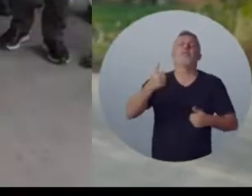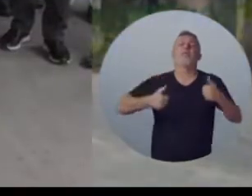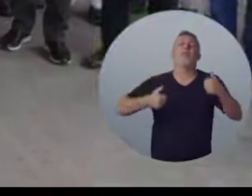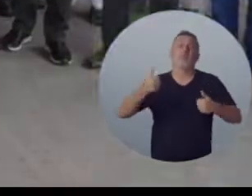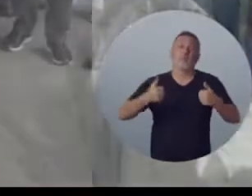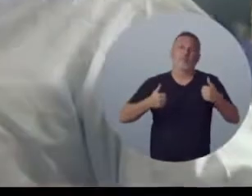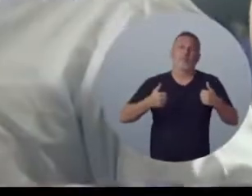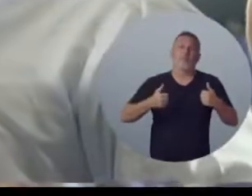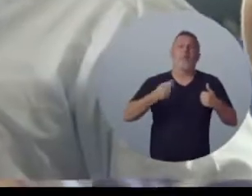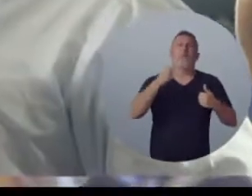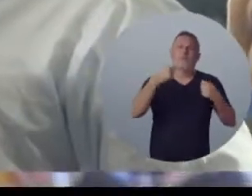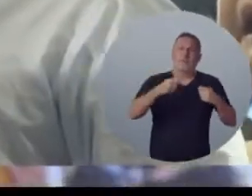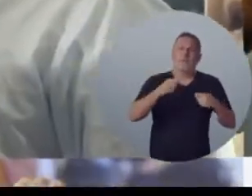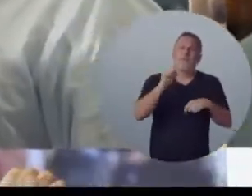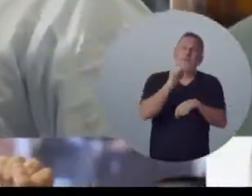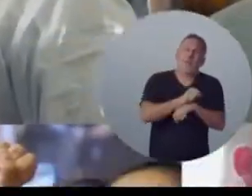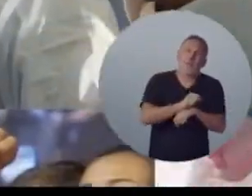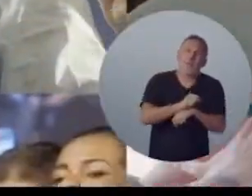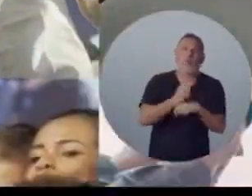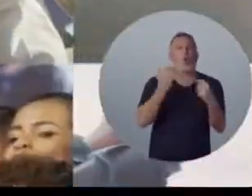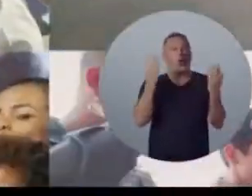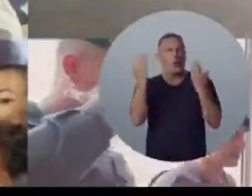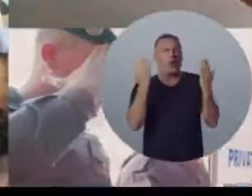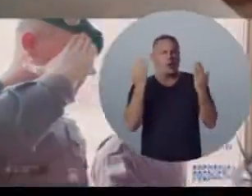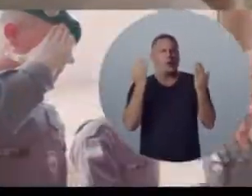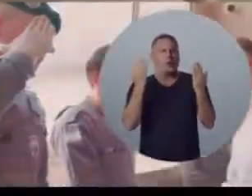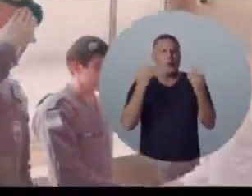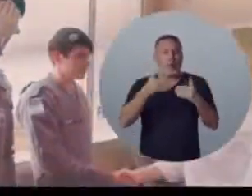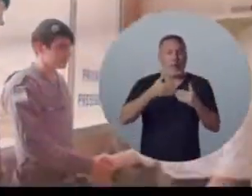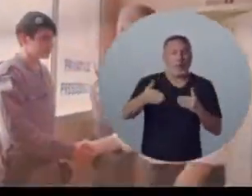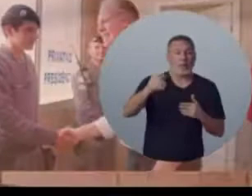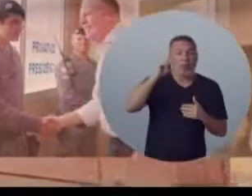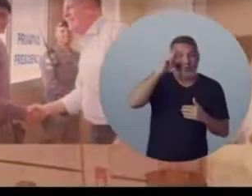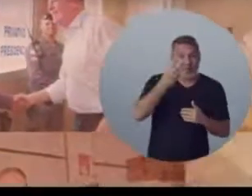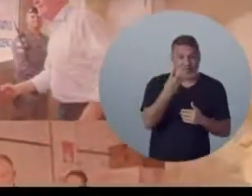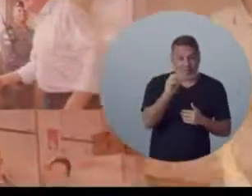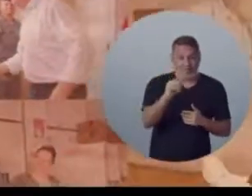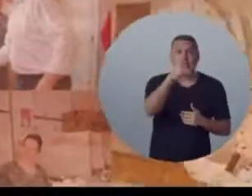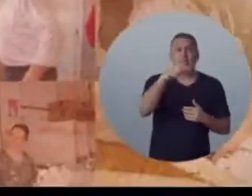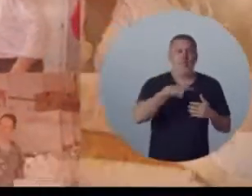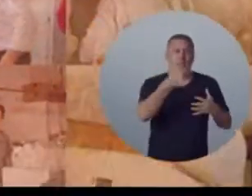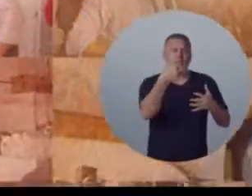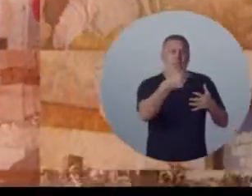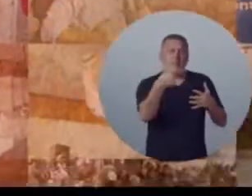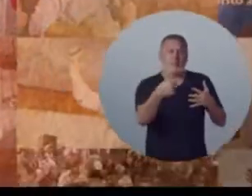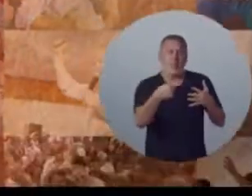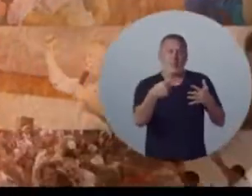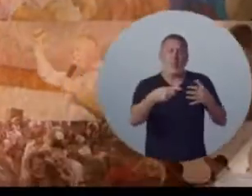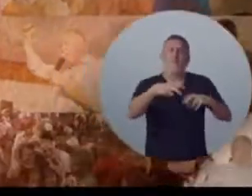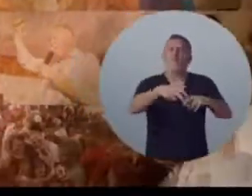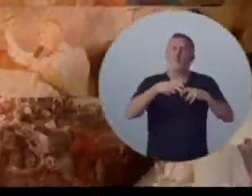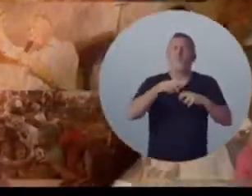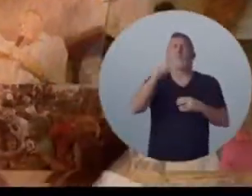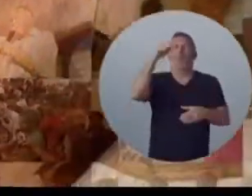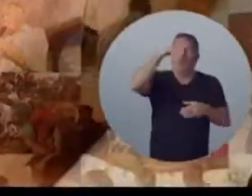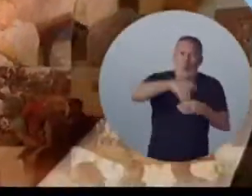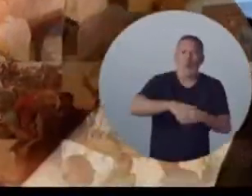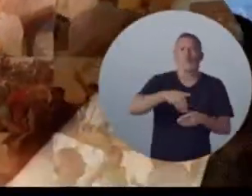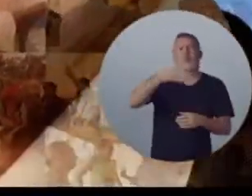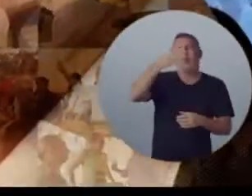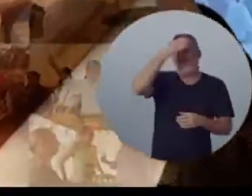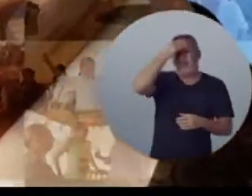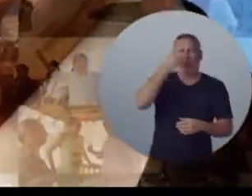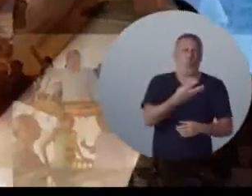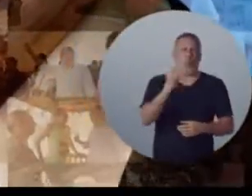Você sabe quem é. Pare e compare. No dia 30, você tem todos os motivos